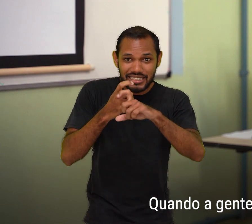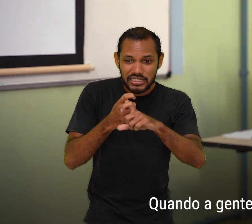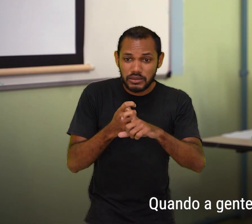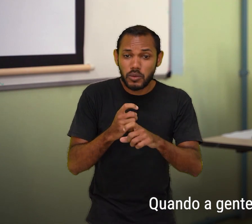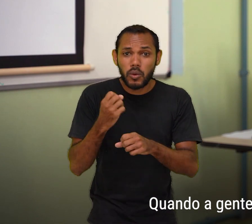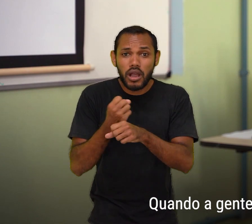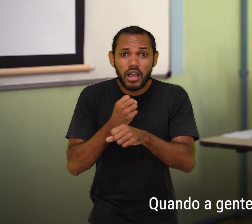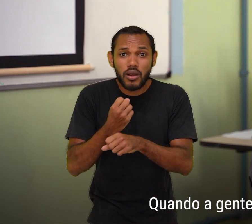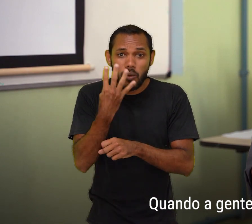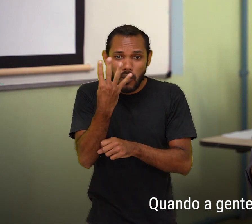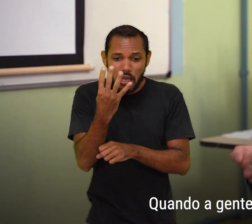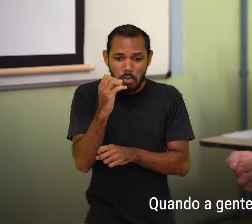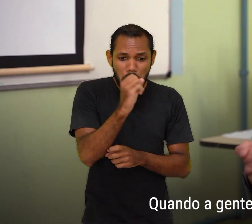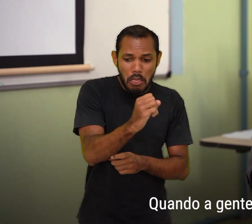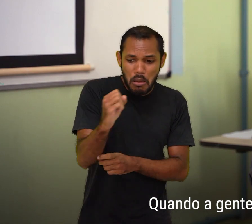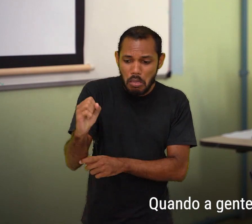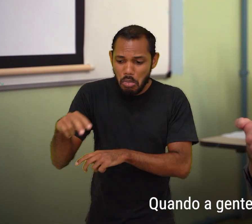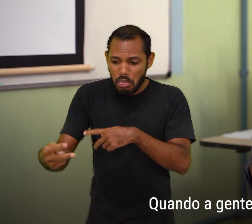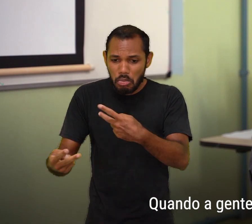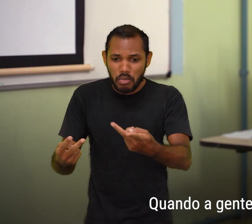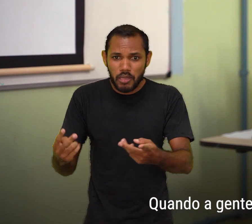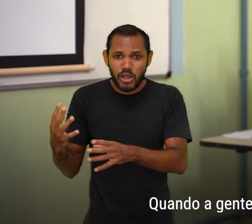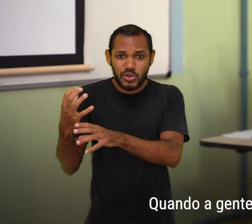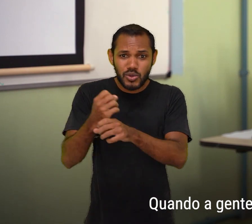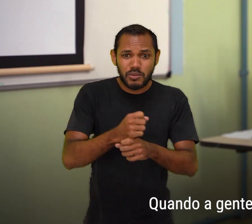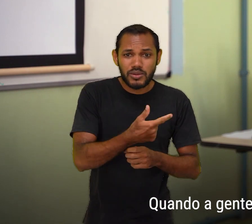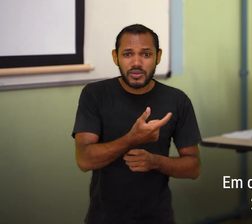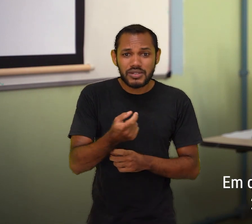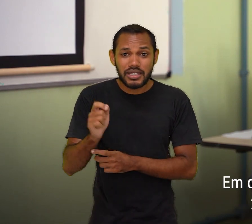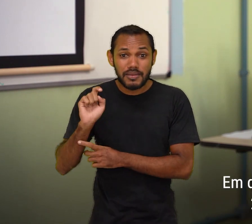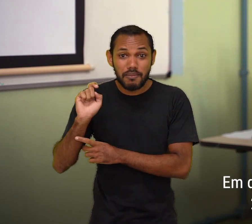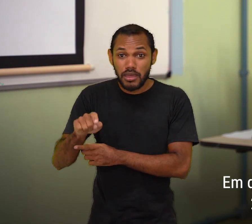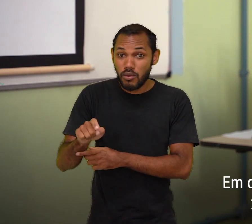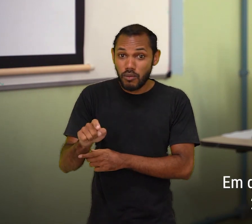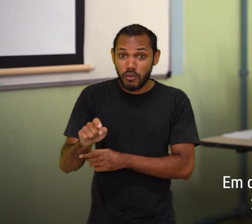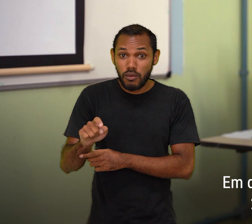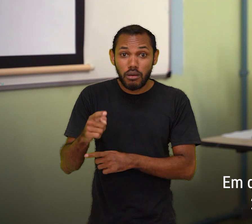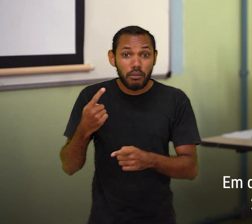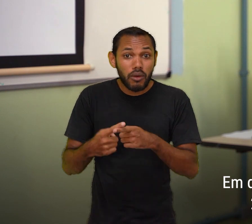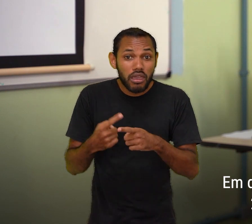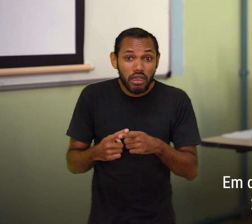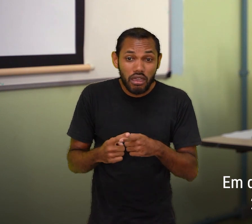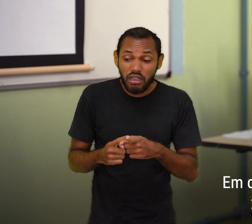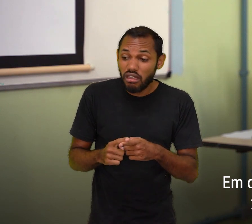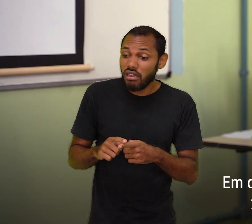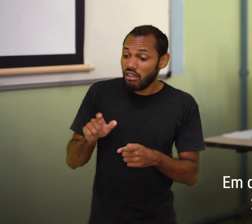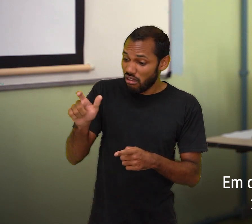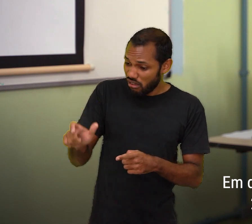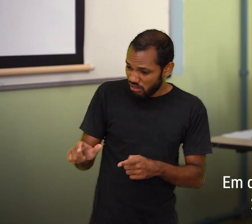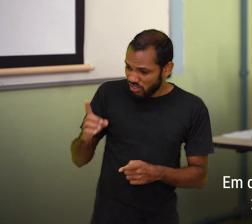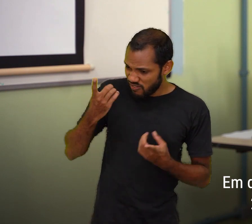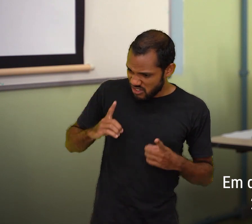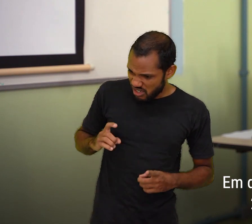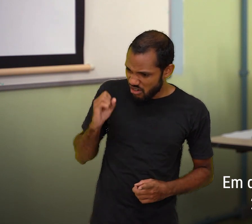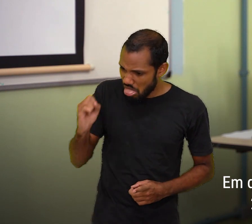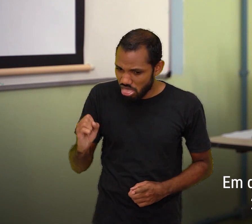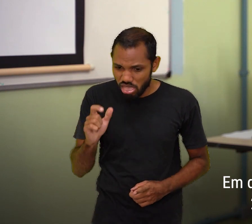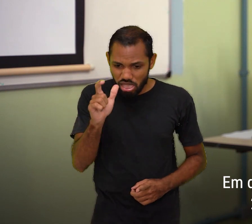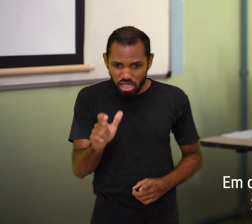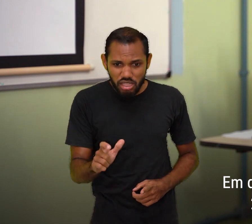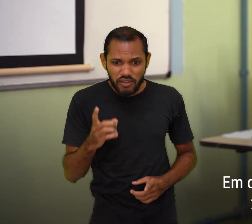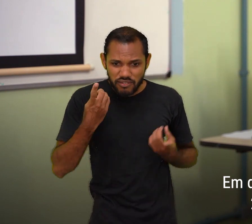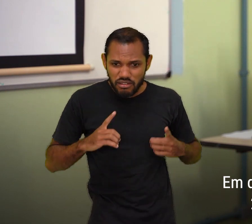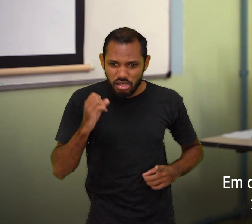esterilização, né? Quando a gente pensa, por exemplo, o Estado nazista. Em quatro anos, o Estado nazista executou 200